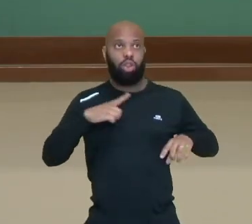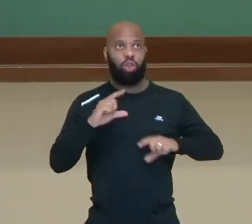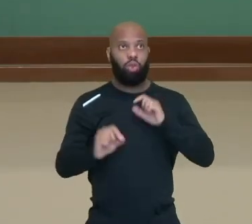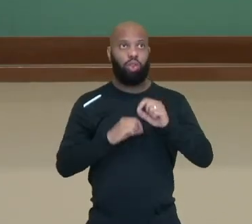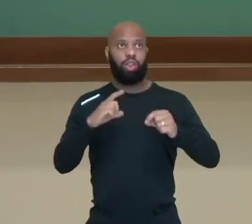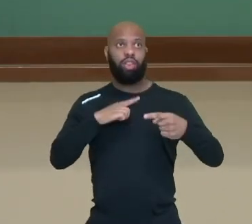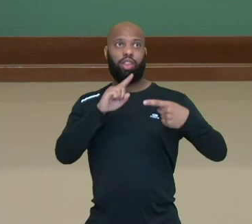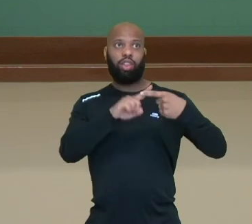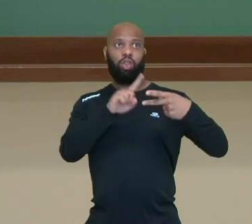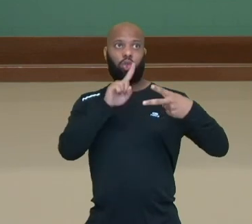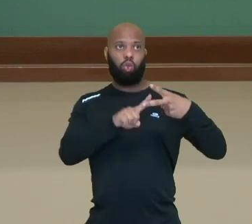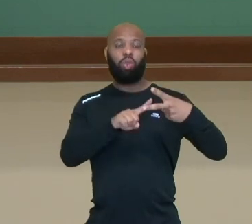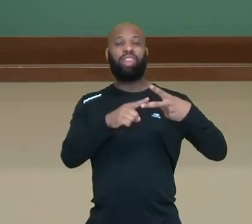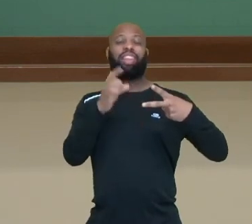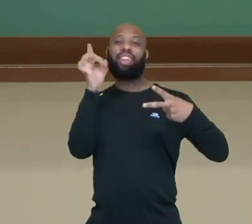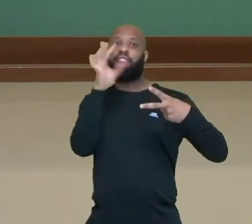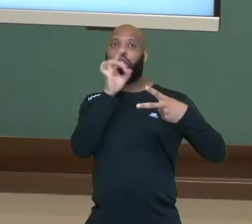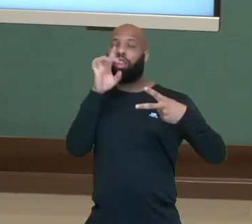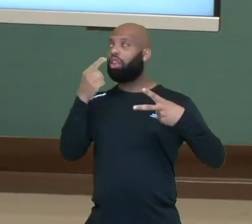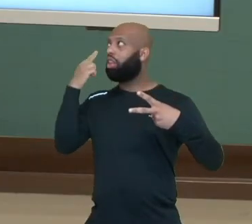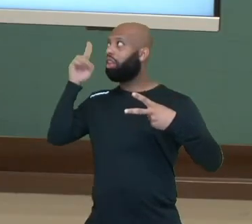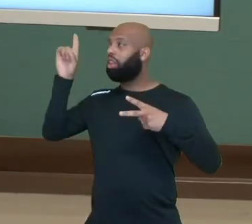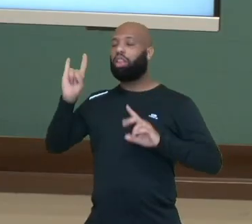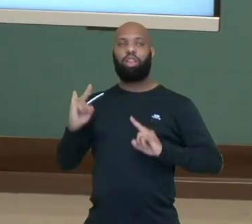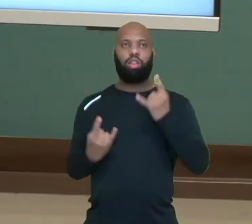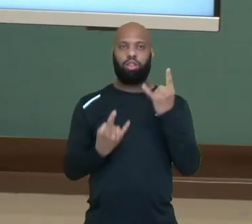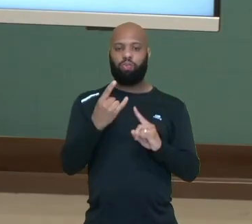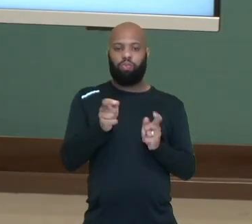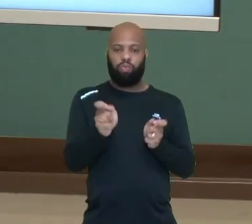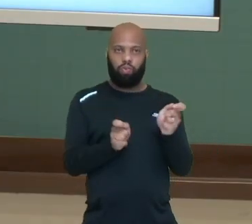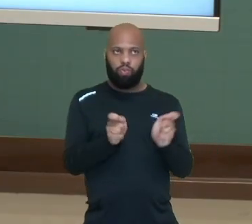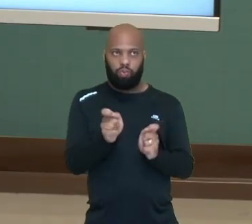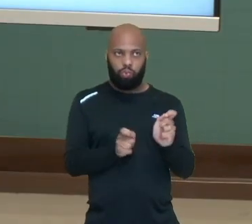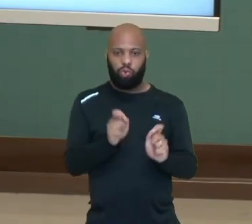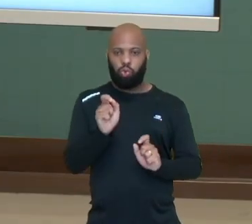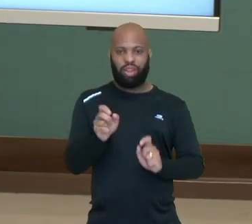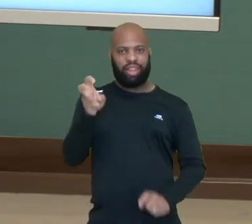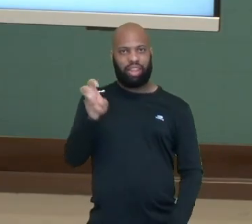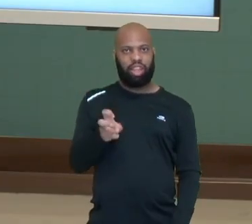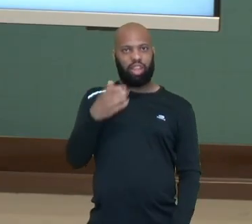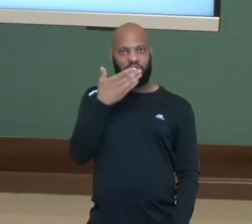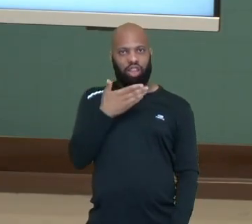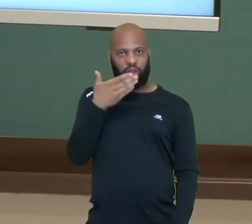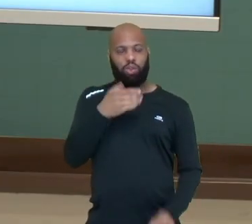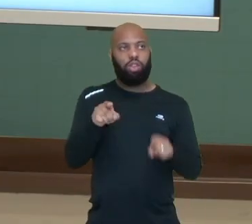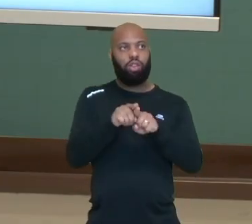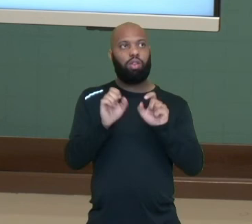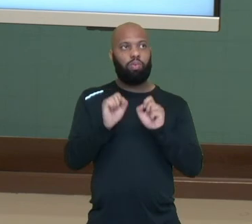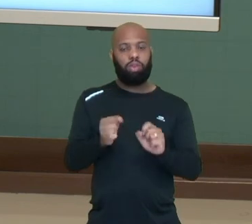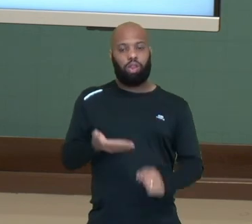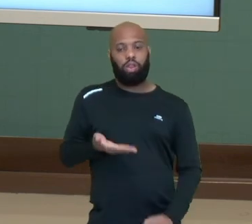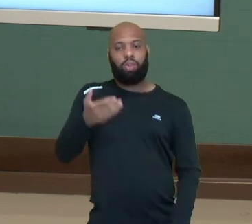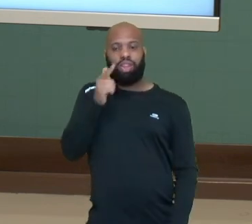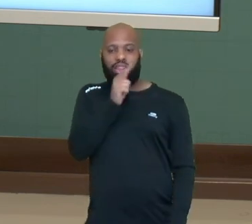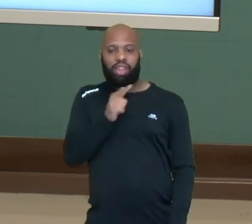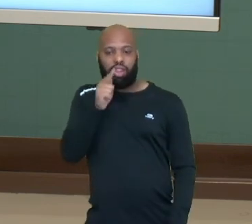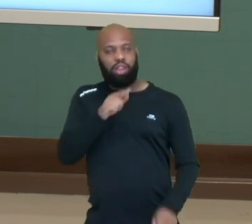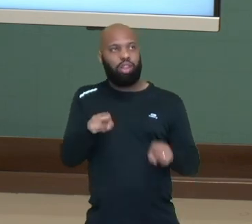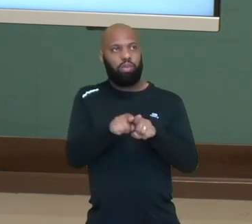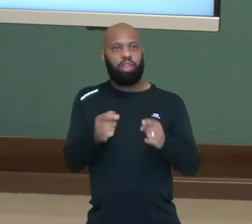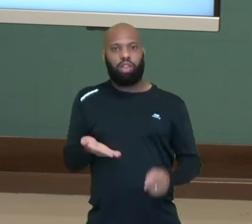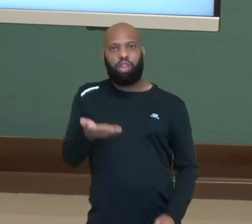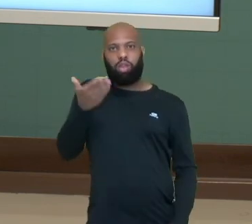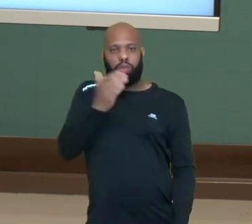e a aldosterona. O cortisol é um hormônio que ele regula a taxa de açúcar e ele pode aumentar a glicose e faz com que aumente a